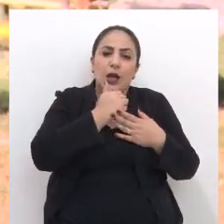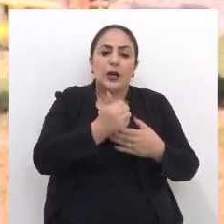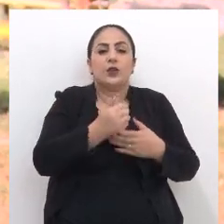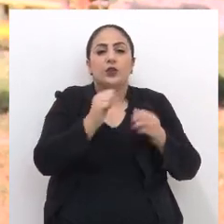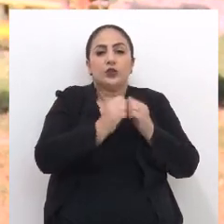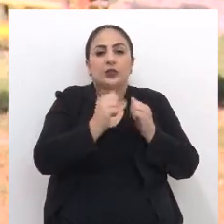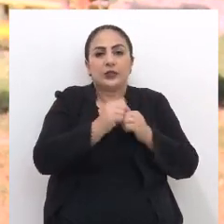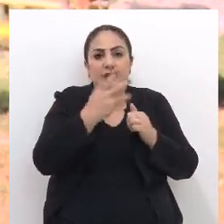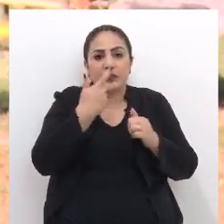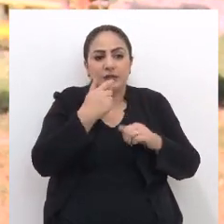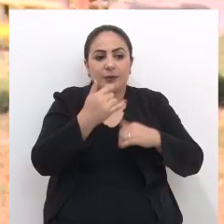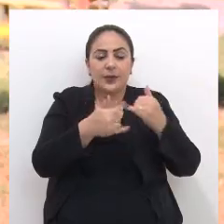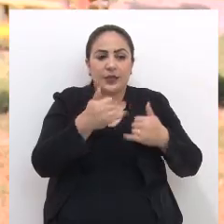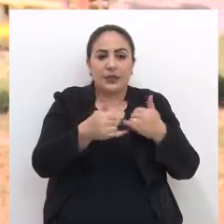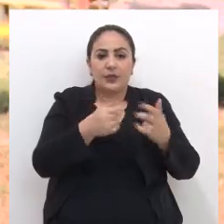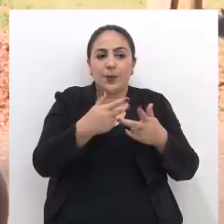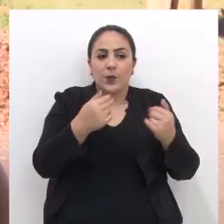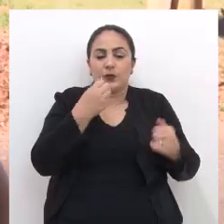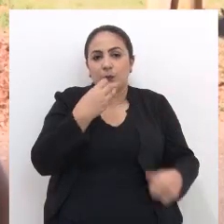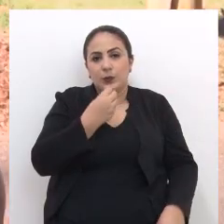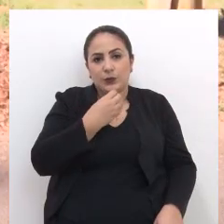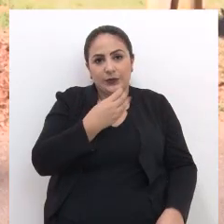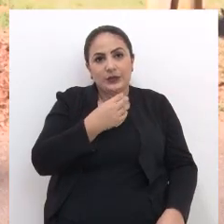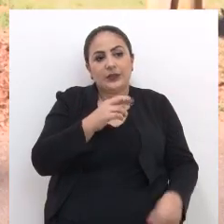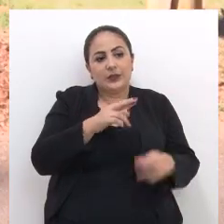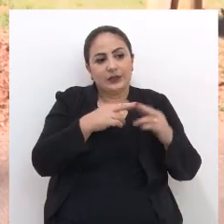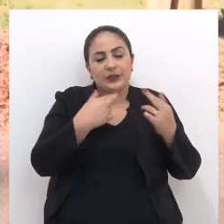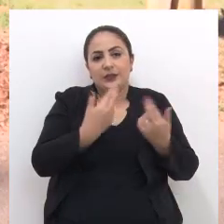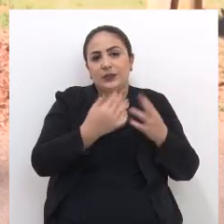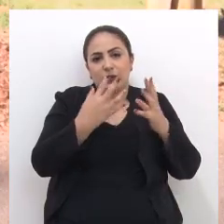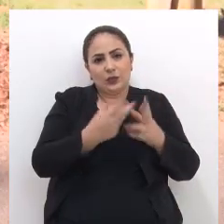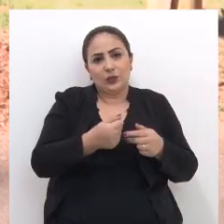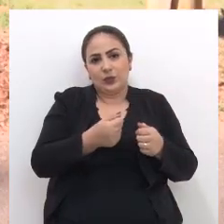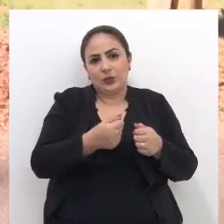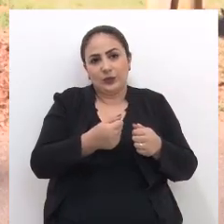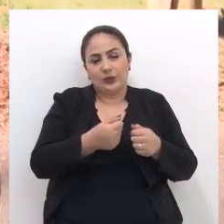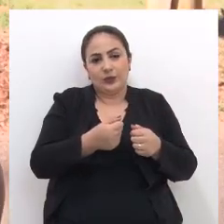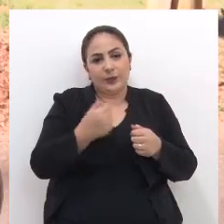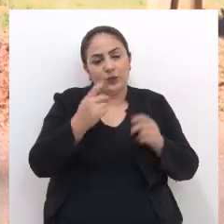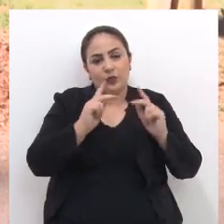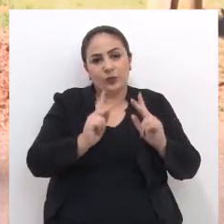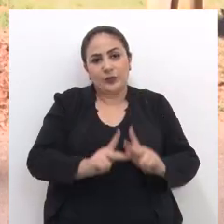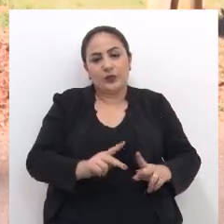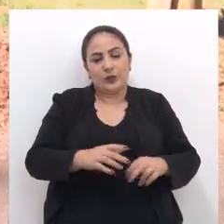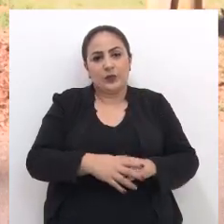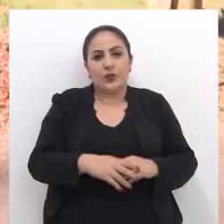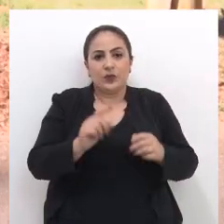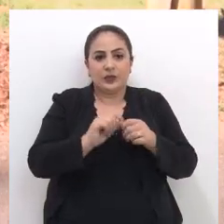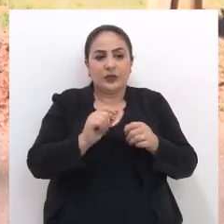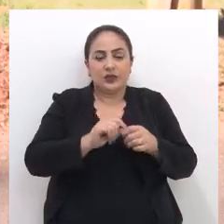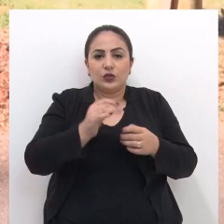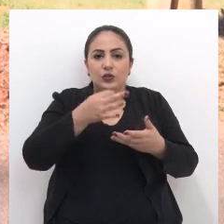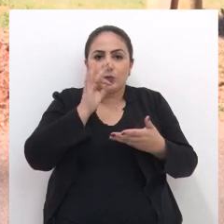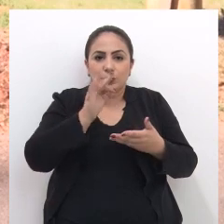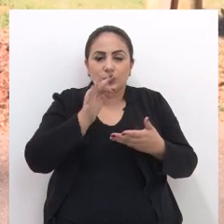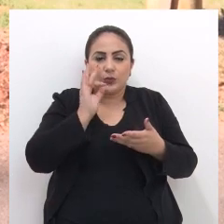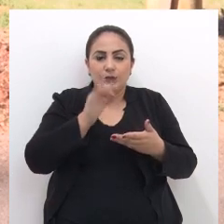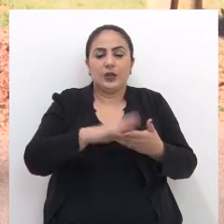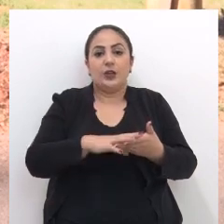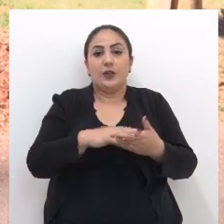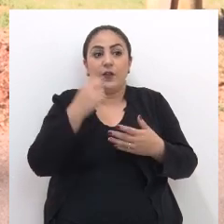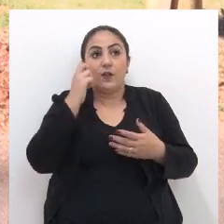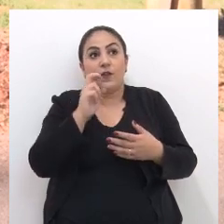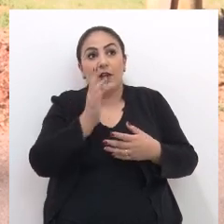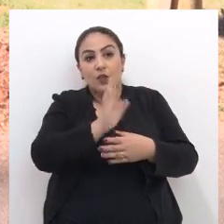sentar ali para as crianças brincar, né? É uma coisa boa para se reunir aí, né? Com o pessoal, né? Tomar um chimarrão,